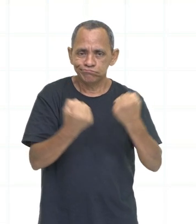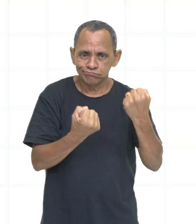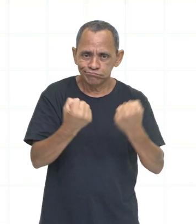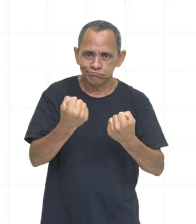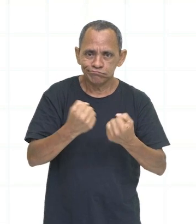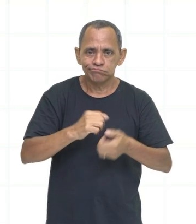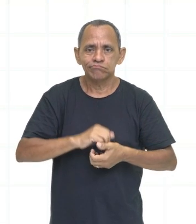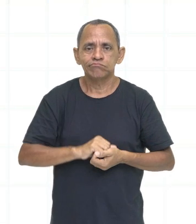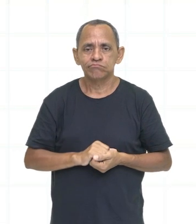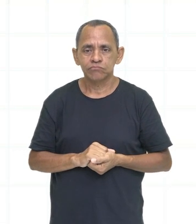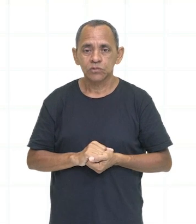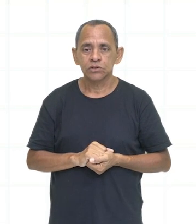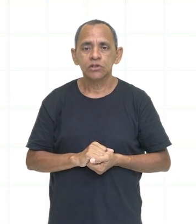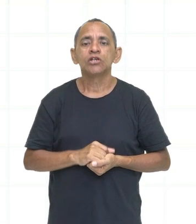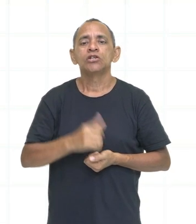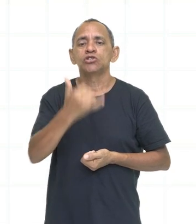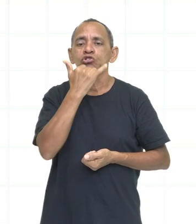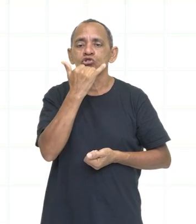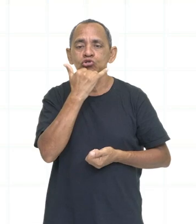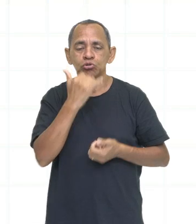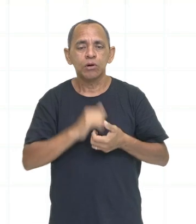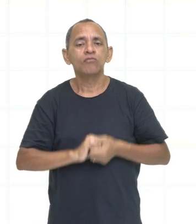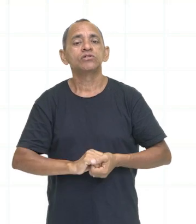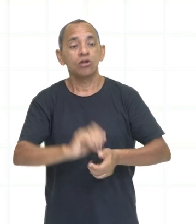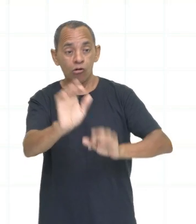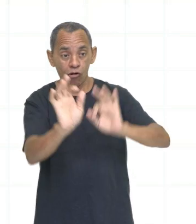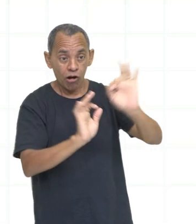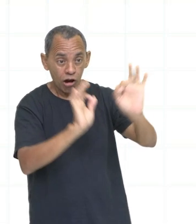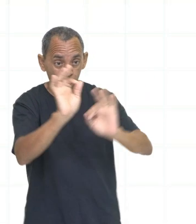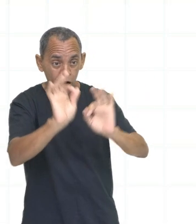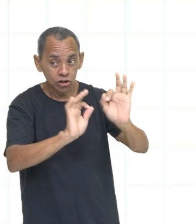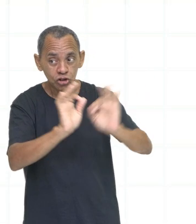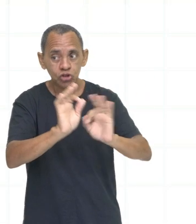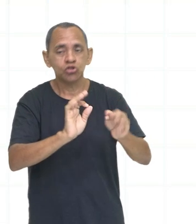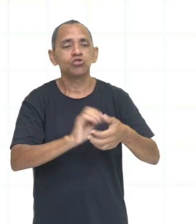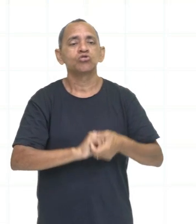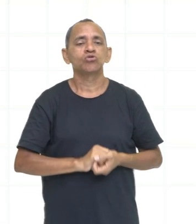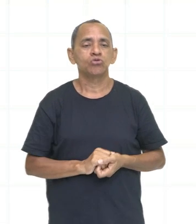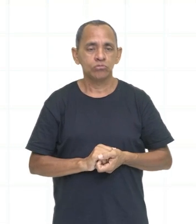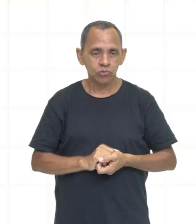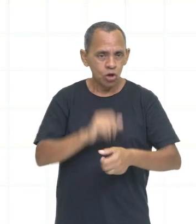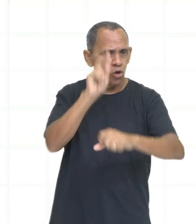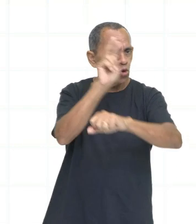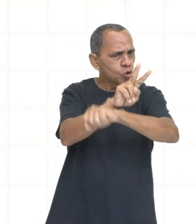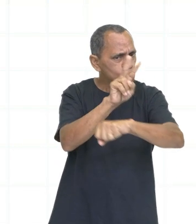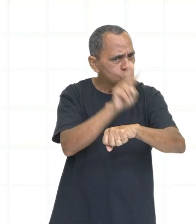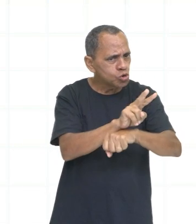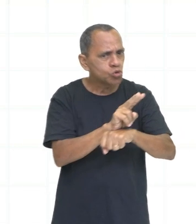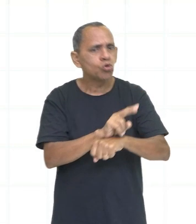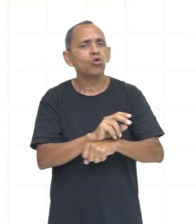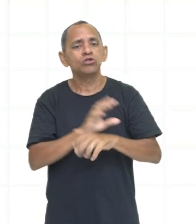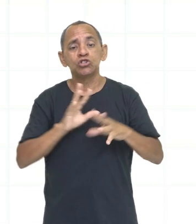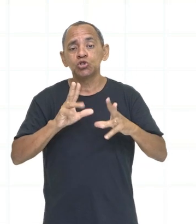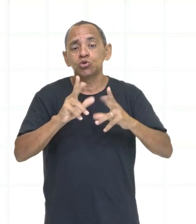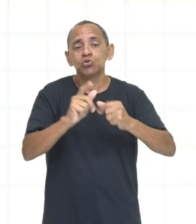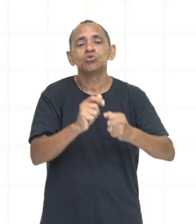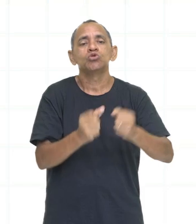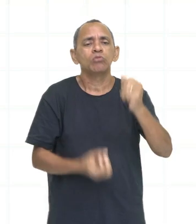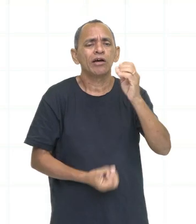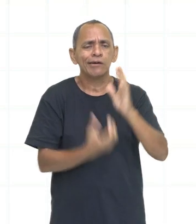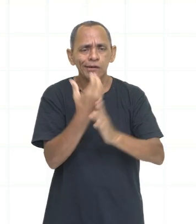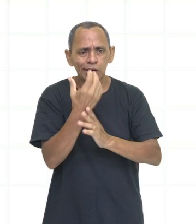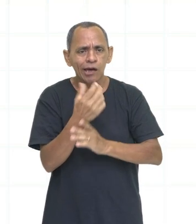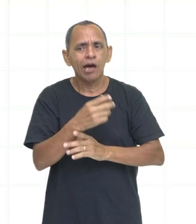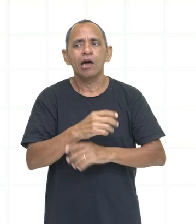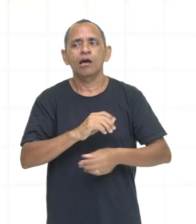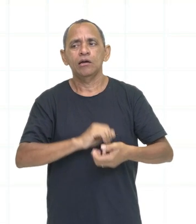tomou conta de tudo para criar uma obra-prima. Masterpiece, quer dizer, obra-prima. Então, está se